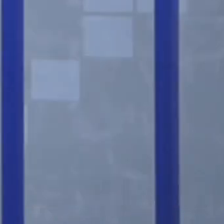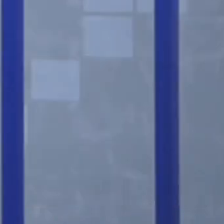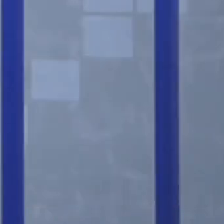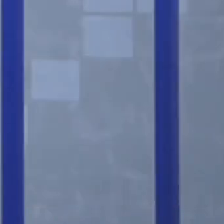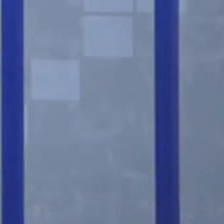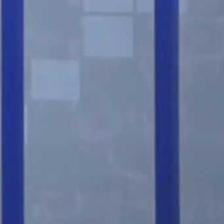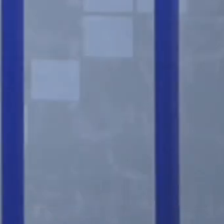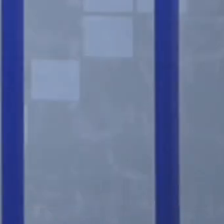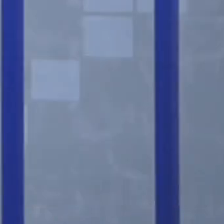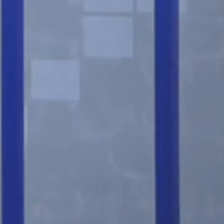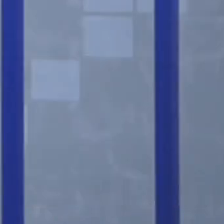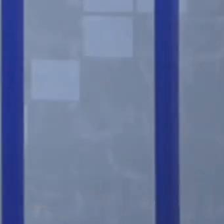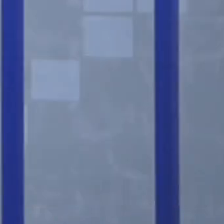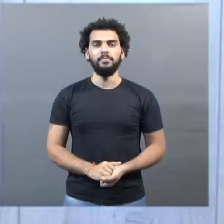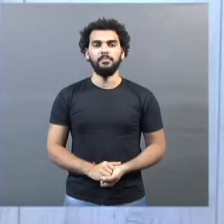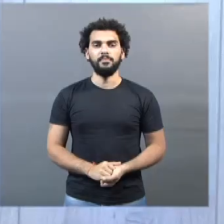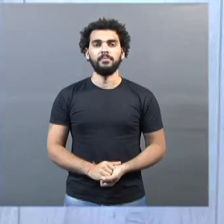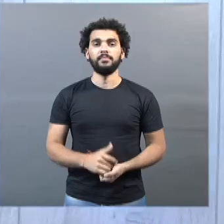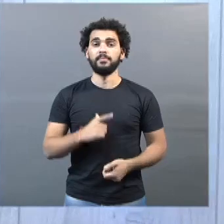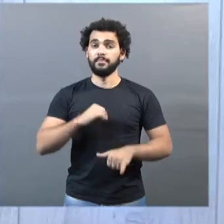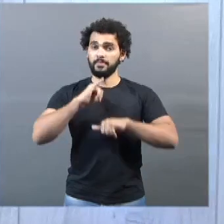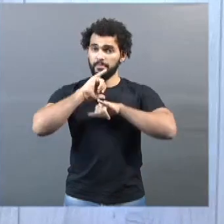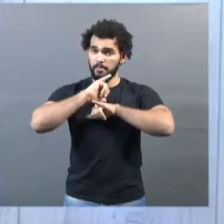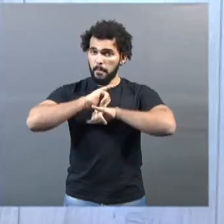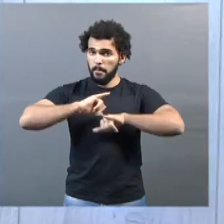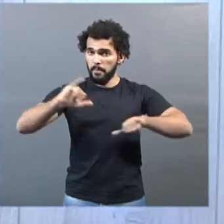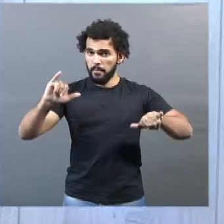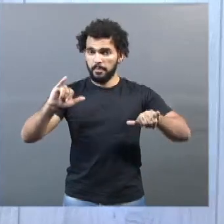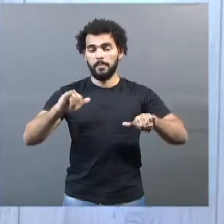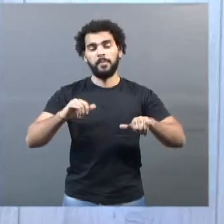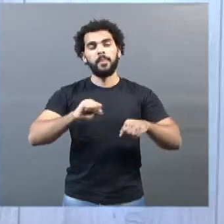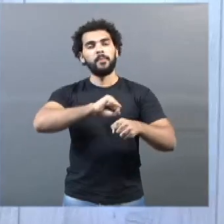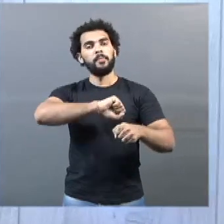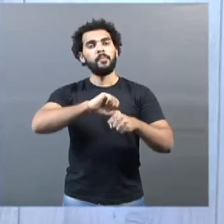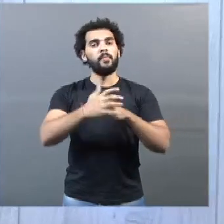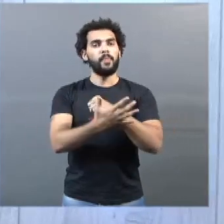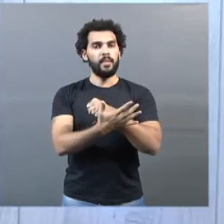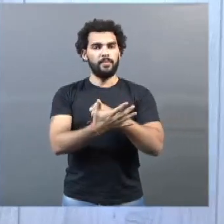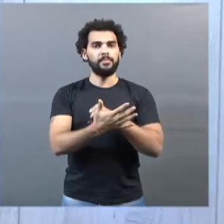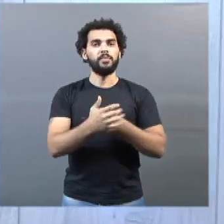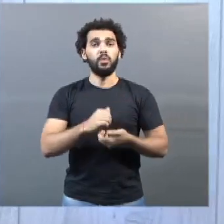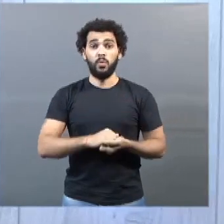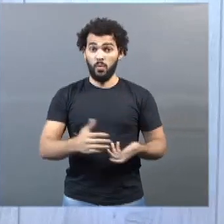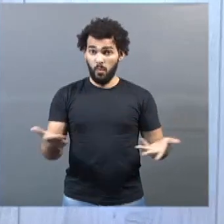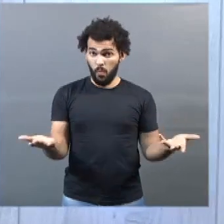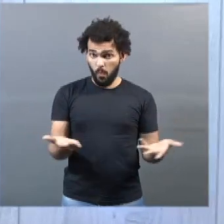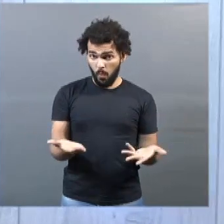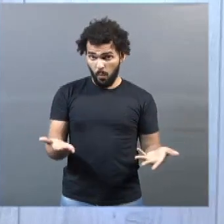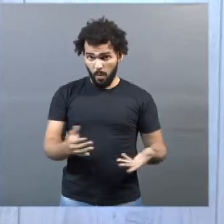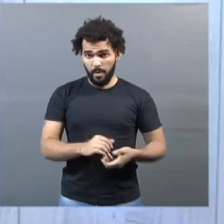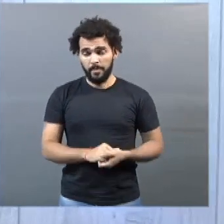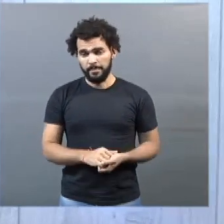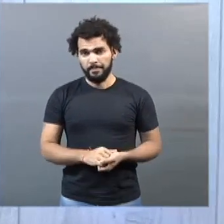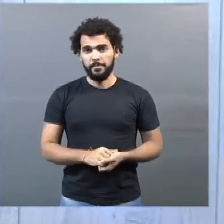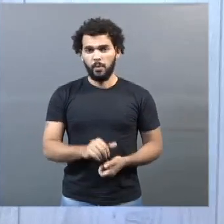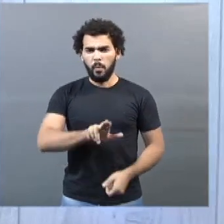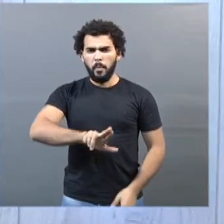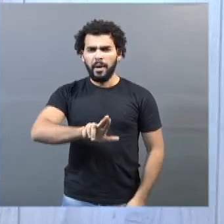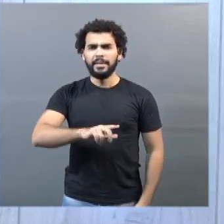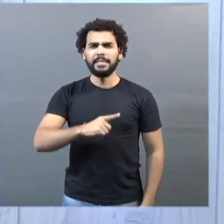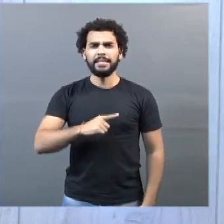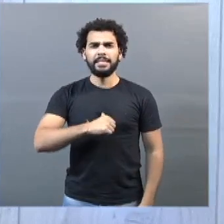Segundo o boletim epidemiológico divulgado na tarde de hoje, Uberlândia tem